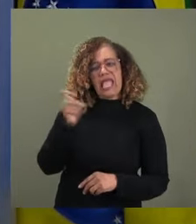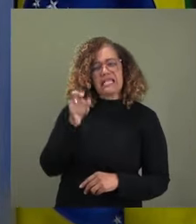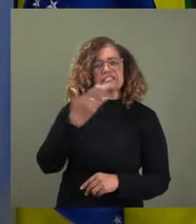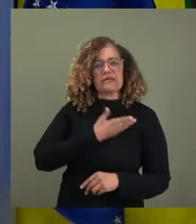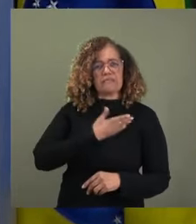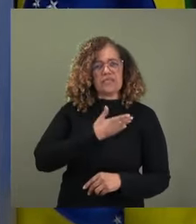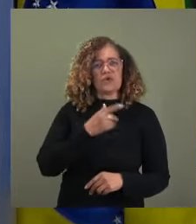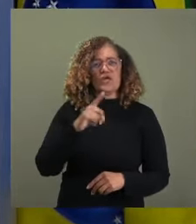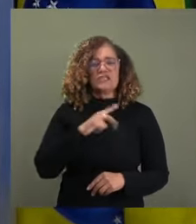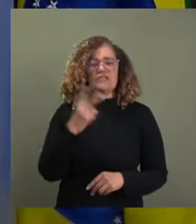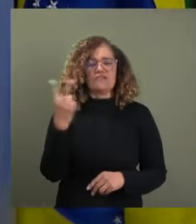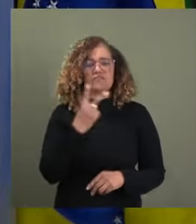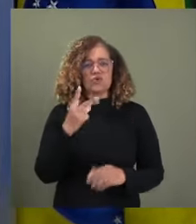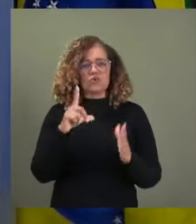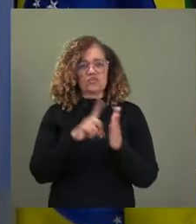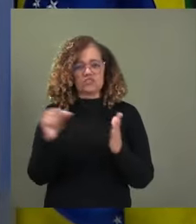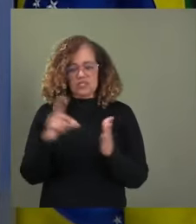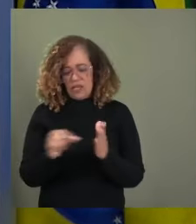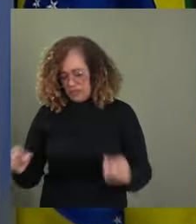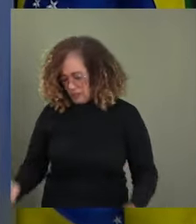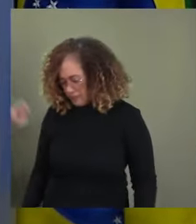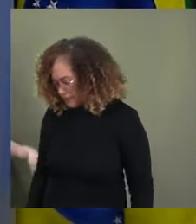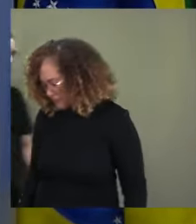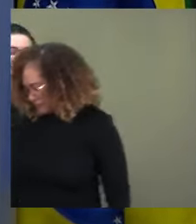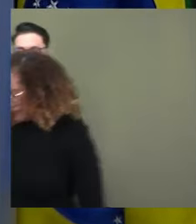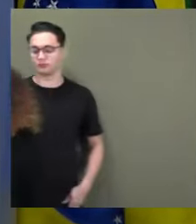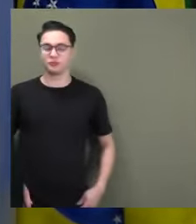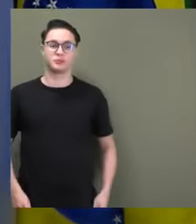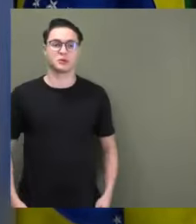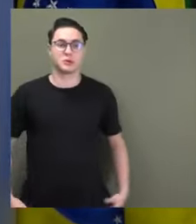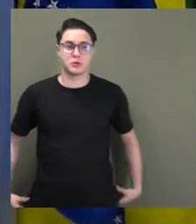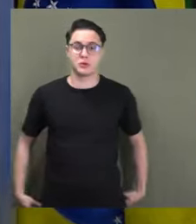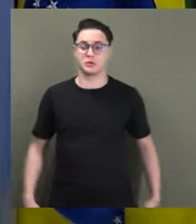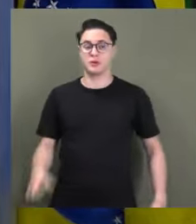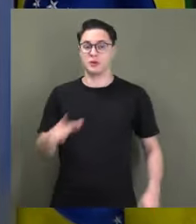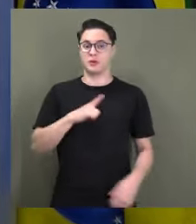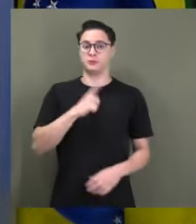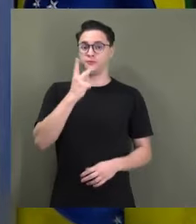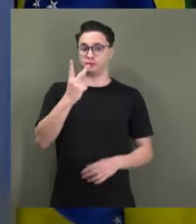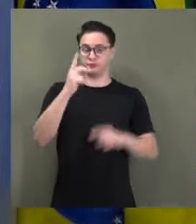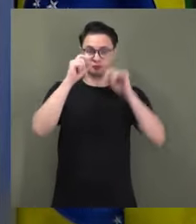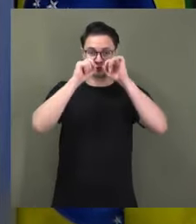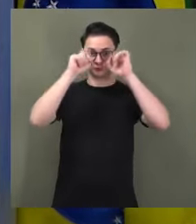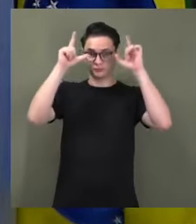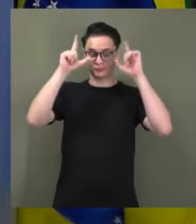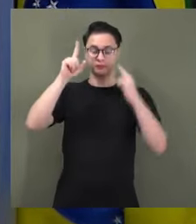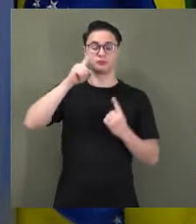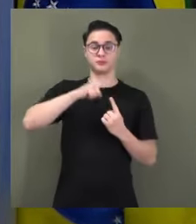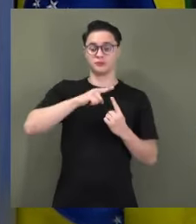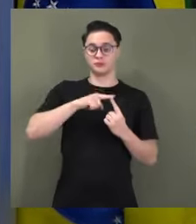Teve dois grandes destaques negativos na posse. Uma, ele declarou que o Supremo controla